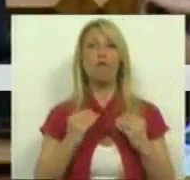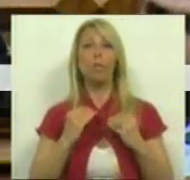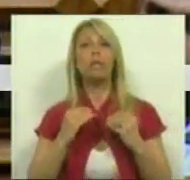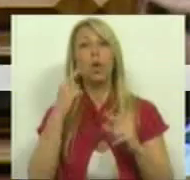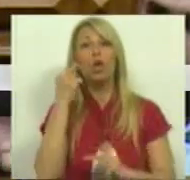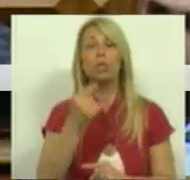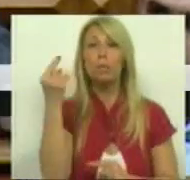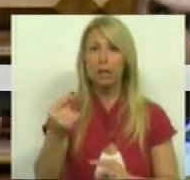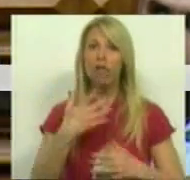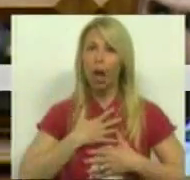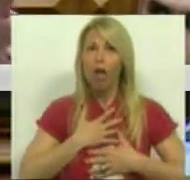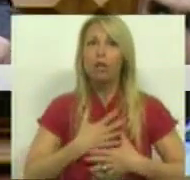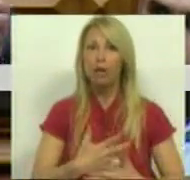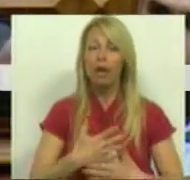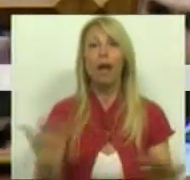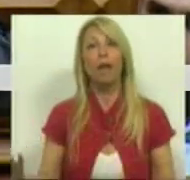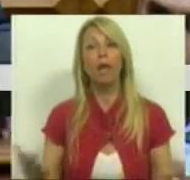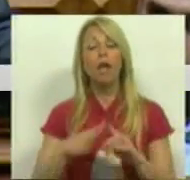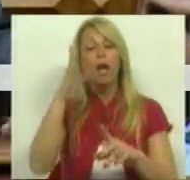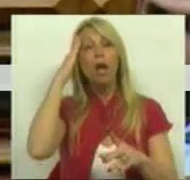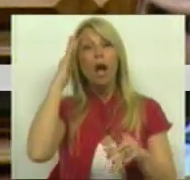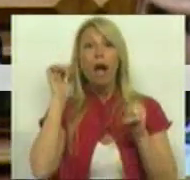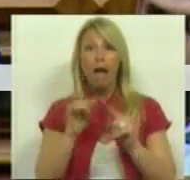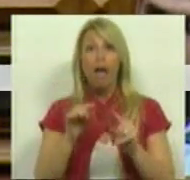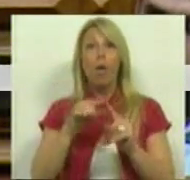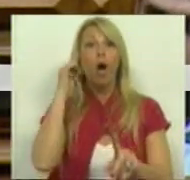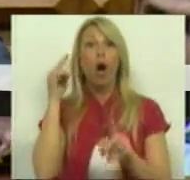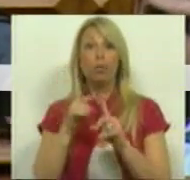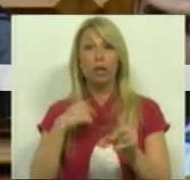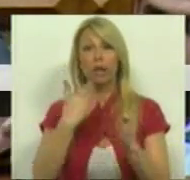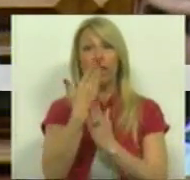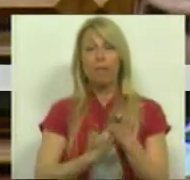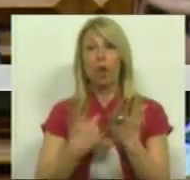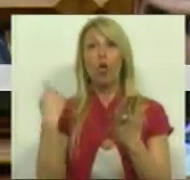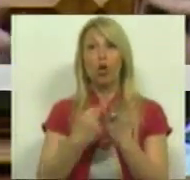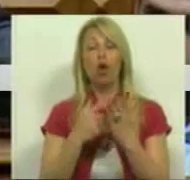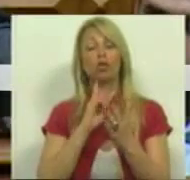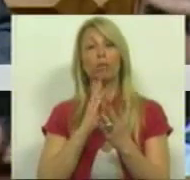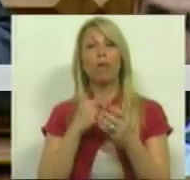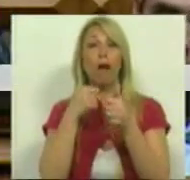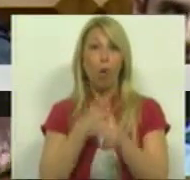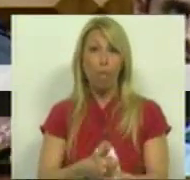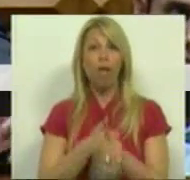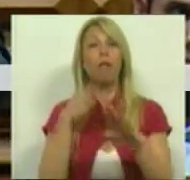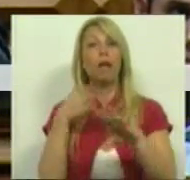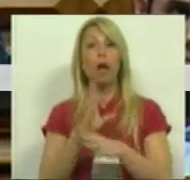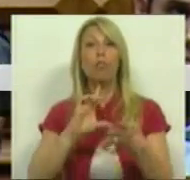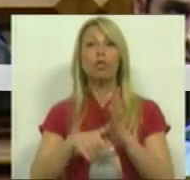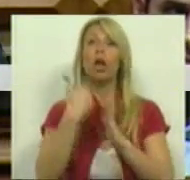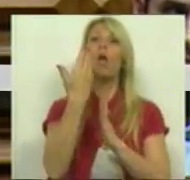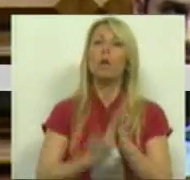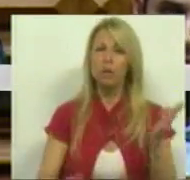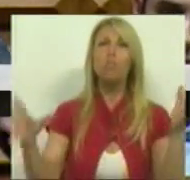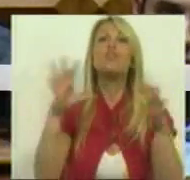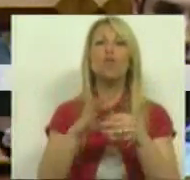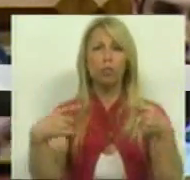dedicada. Creio que esta pretensão da petição que nós acompanhamos através de um projeto de resolução é adequada, é justificada, é